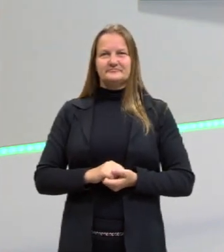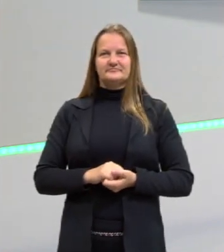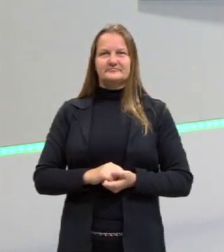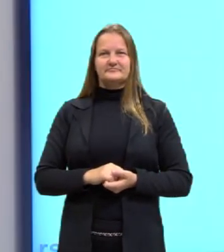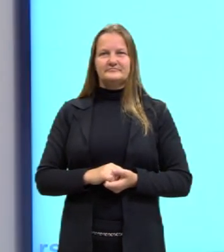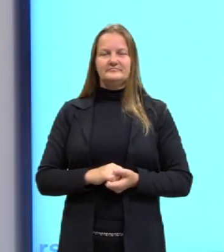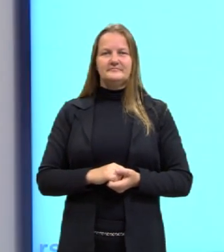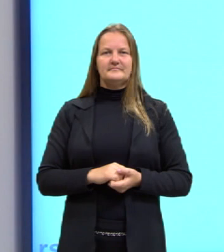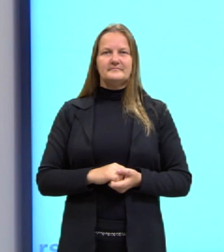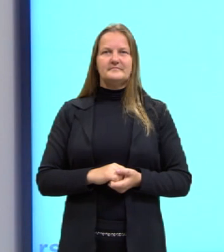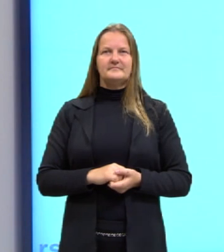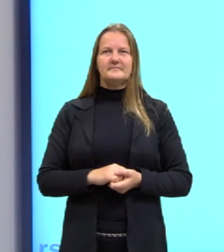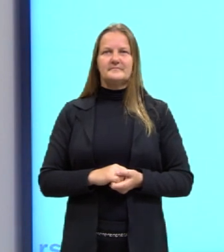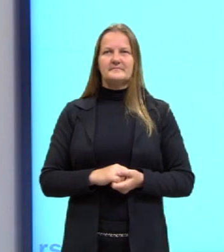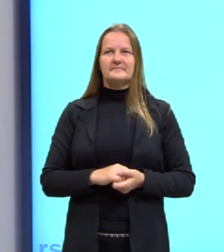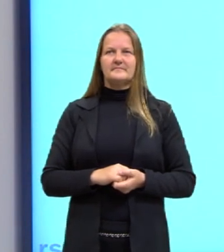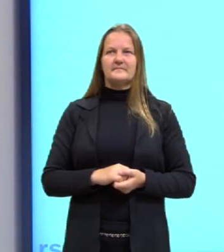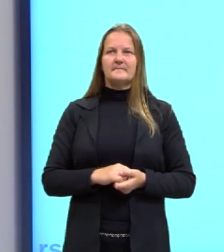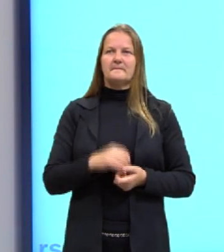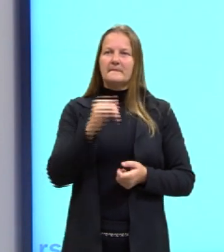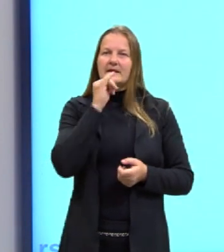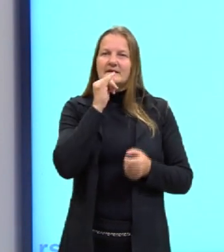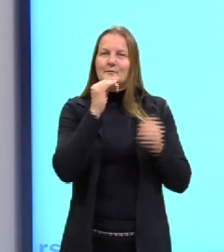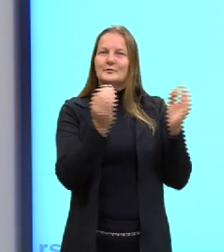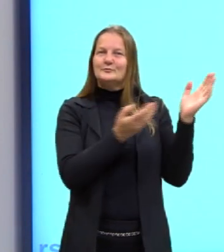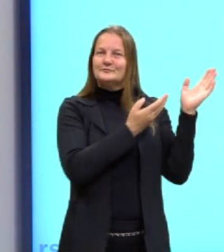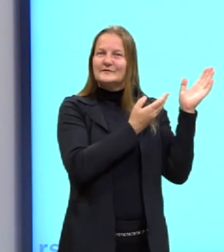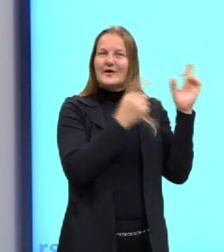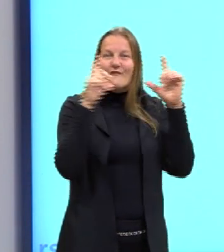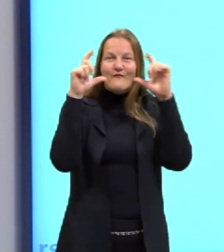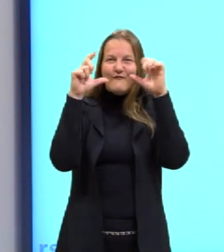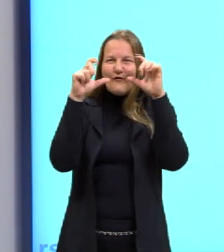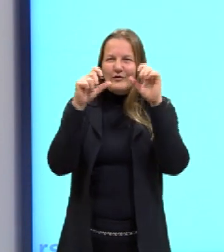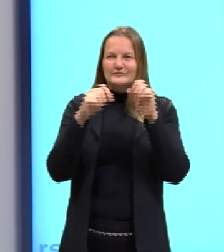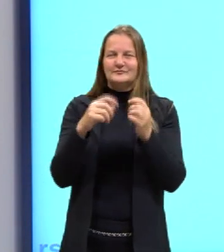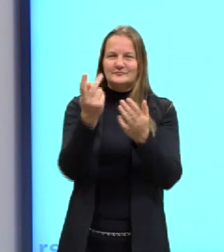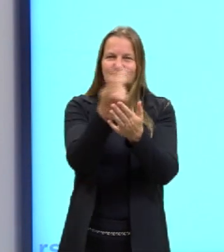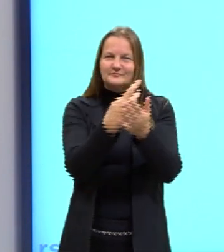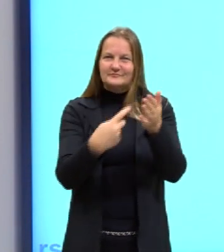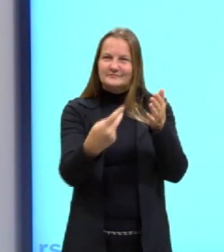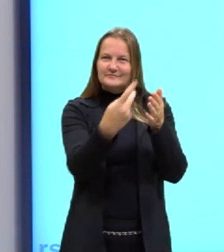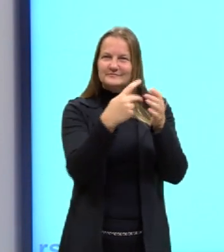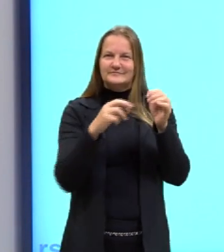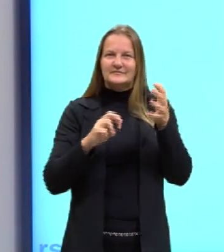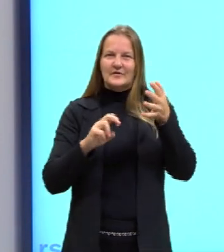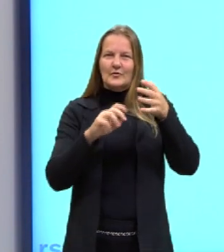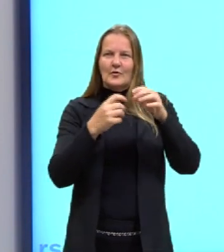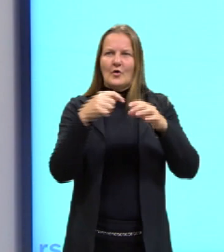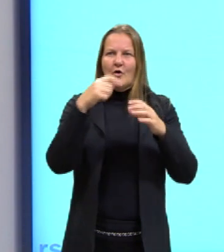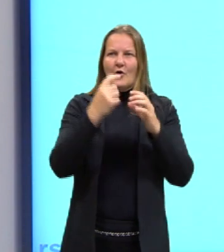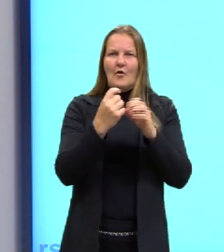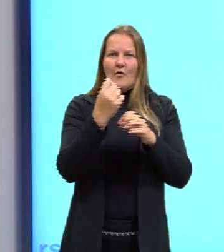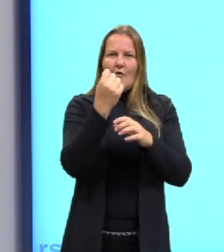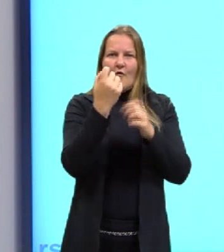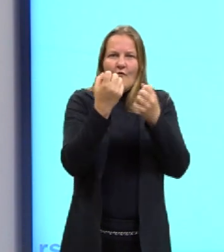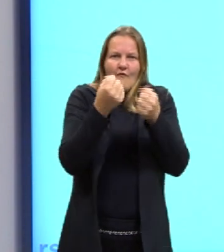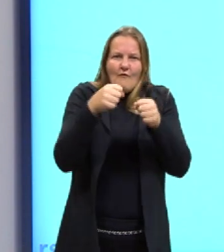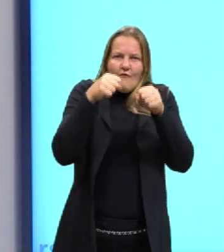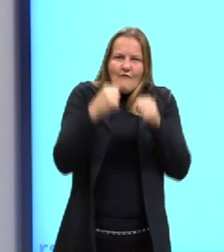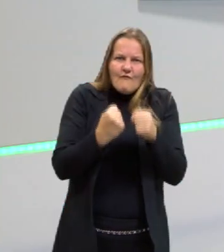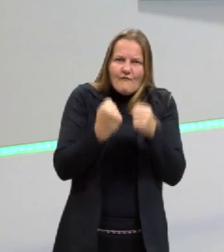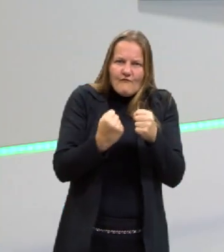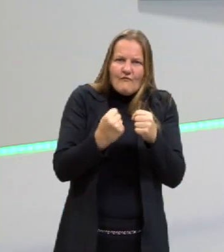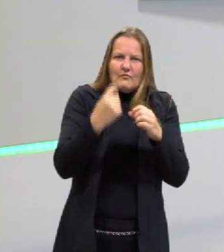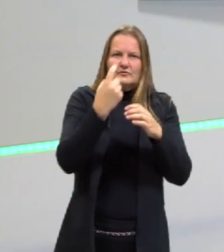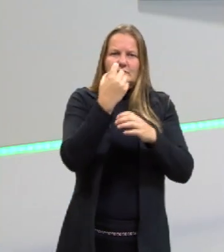Bom, como eu falei aqui, a gente tem a força para baixo. Essa força, mais especificamente, é